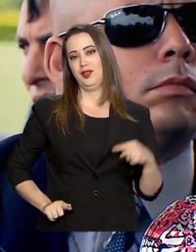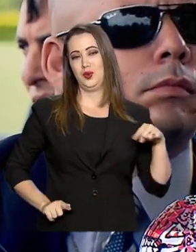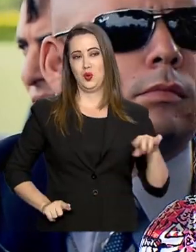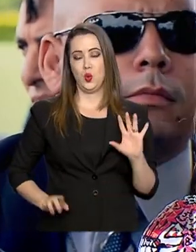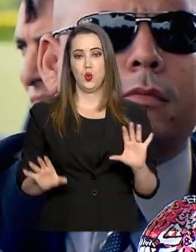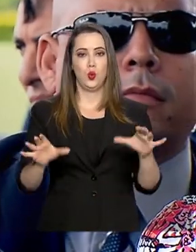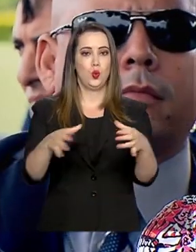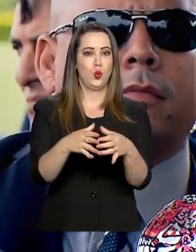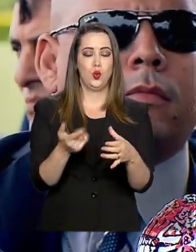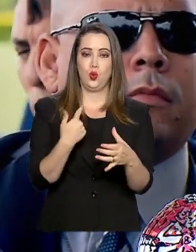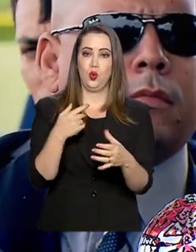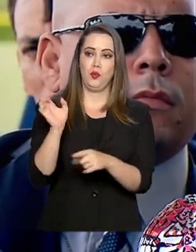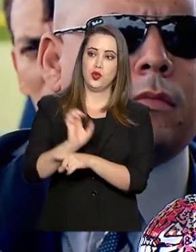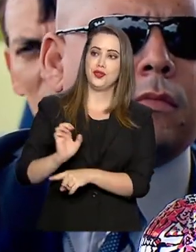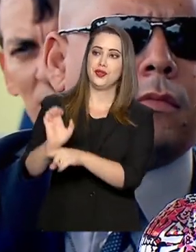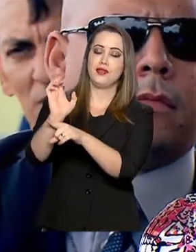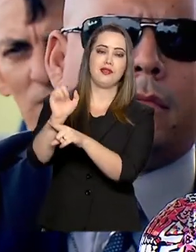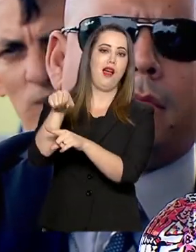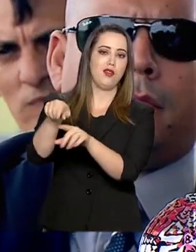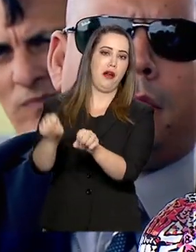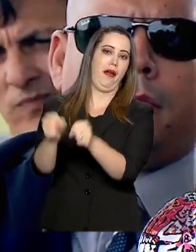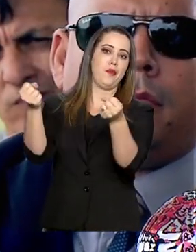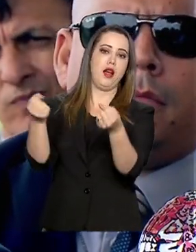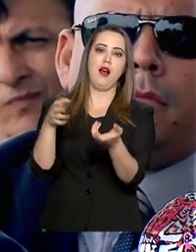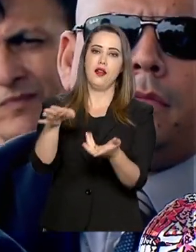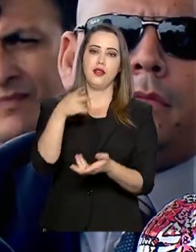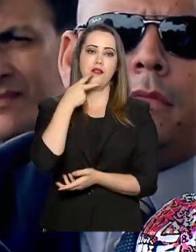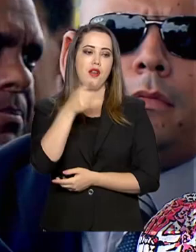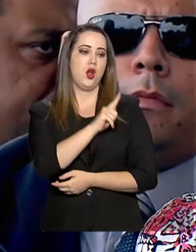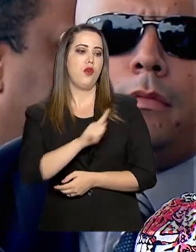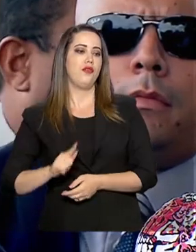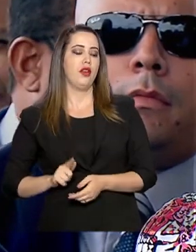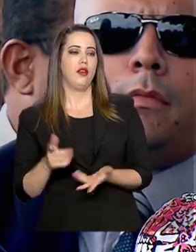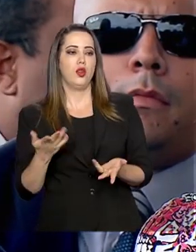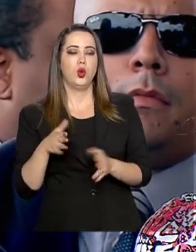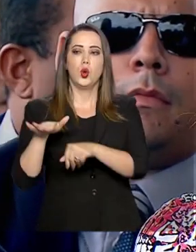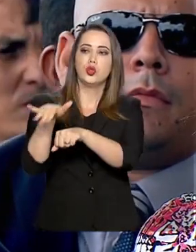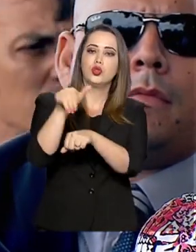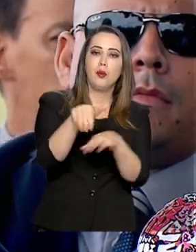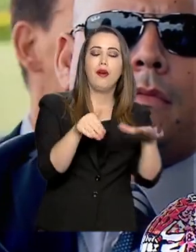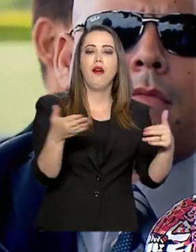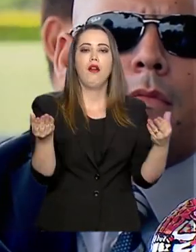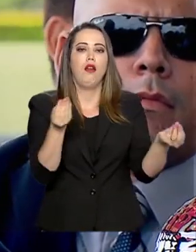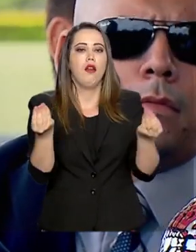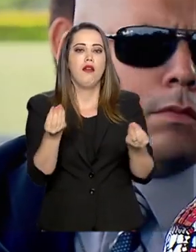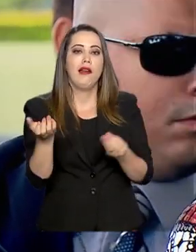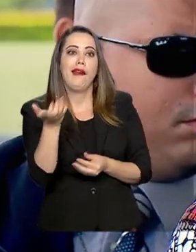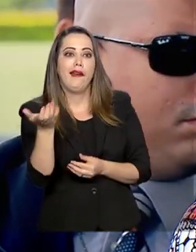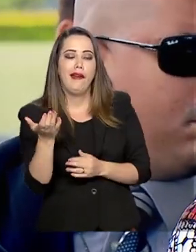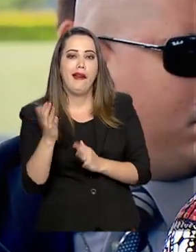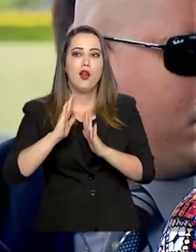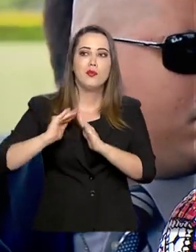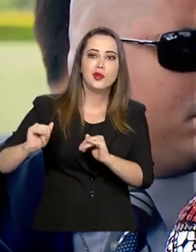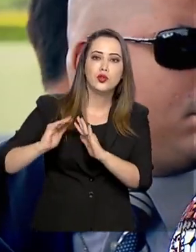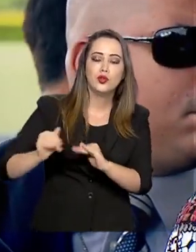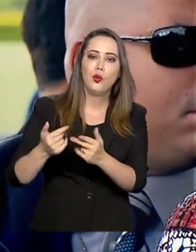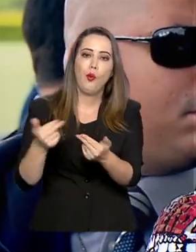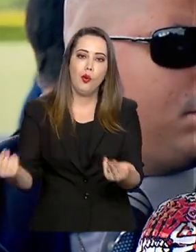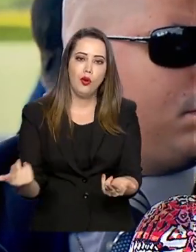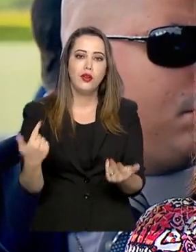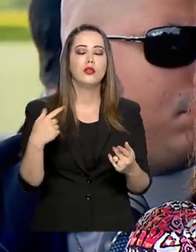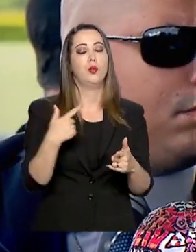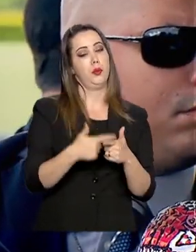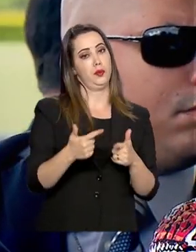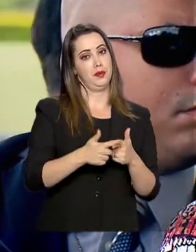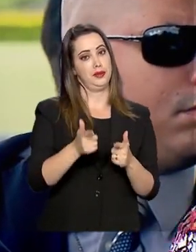maioria deles estão quebrados. Se for conversar, é o top presidente. Mas qual é a compensação? Igual a lei Candir. É o problema que a gente tem. Reforma